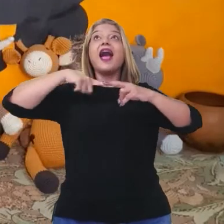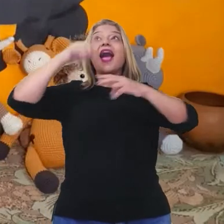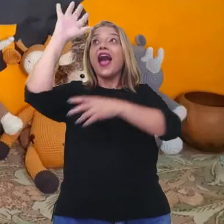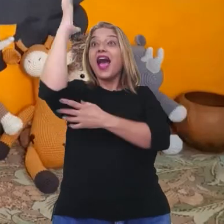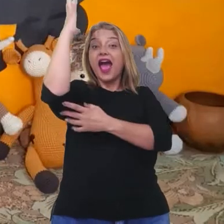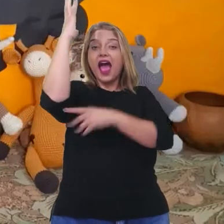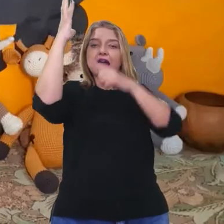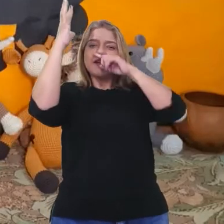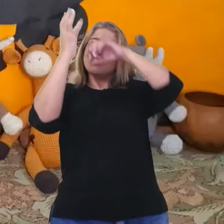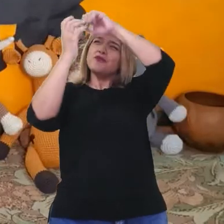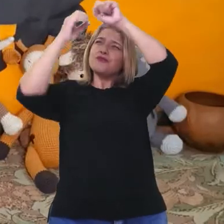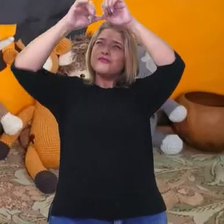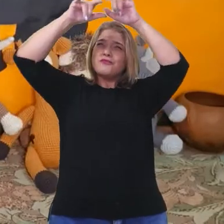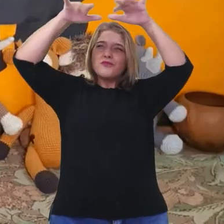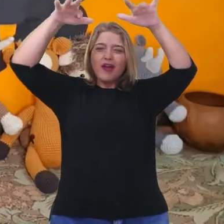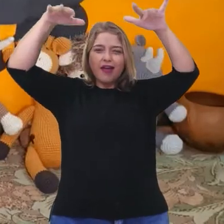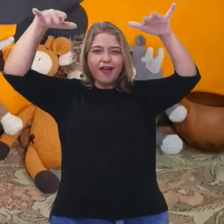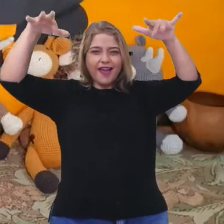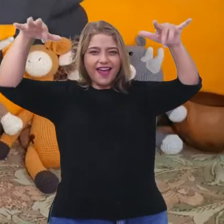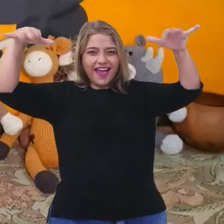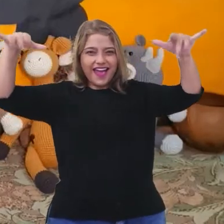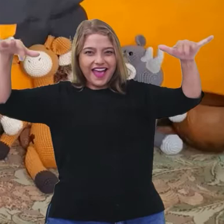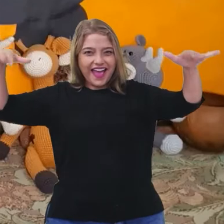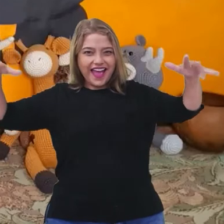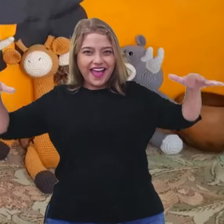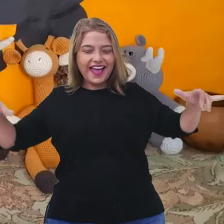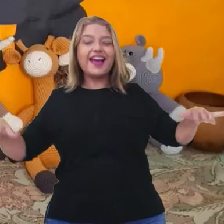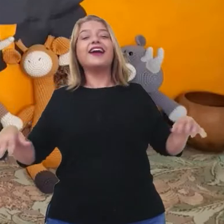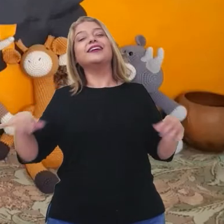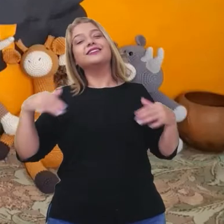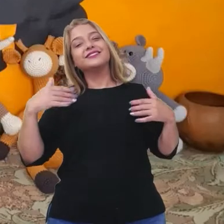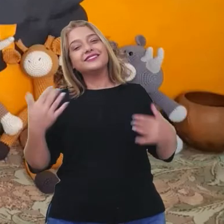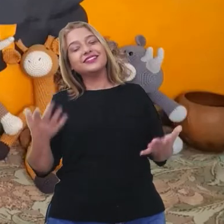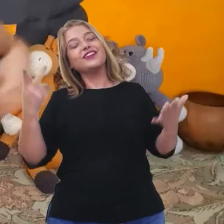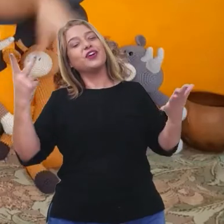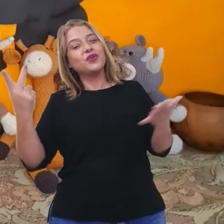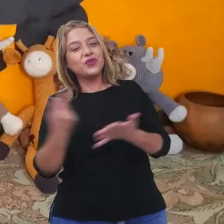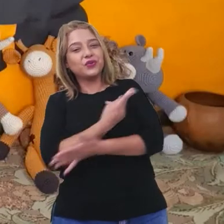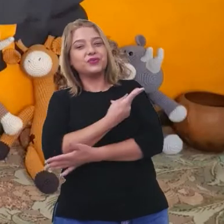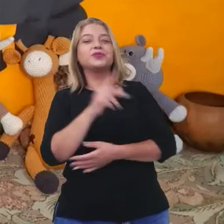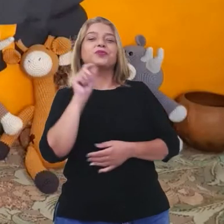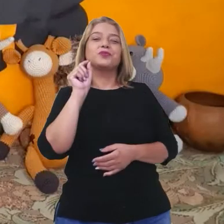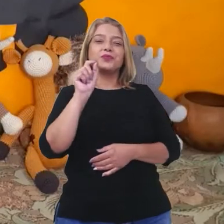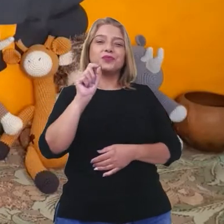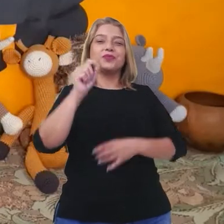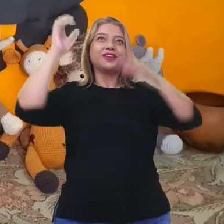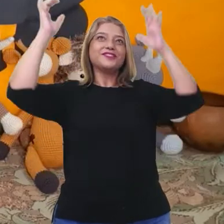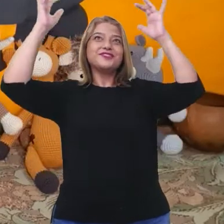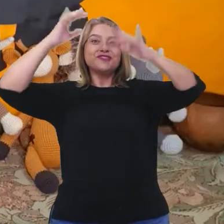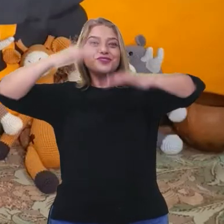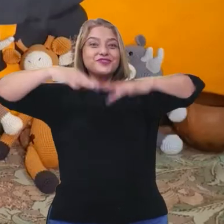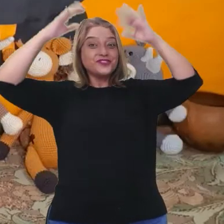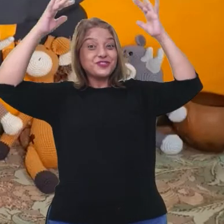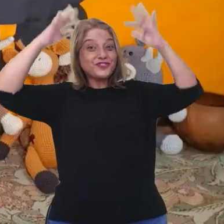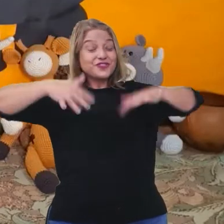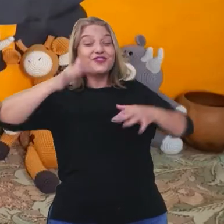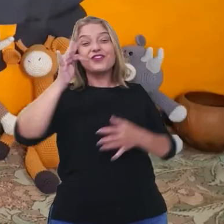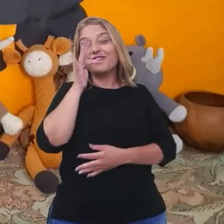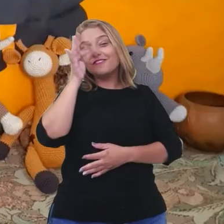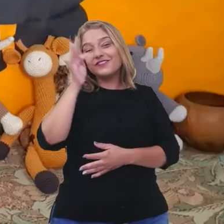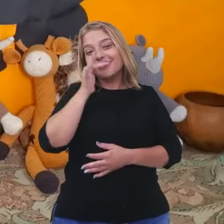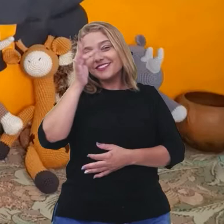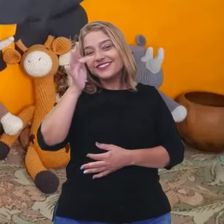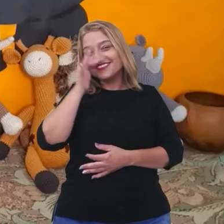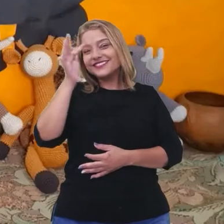flores que estavam na árvore. E aí, então, aconteceu uma chuva de